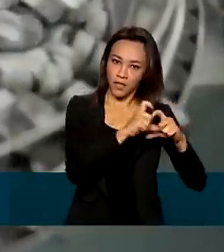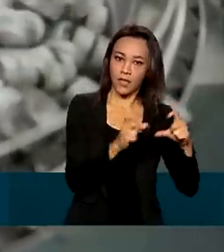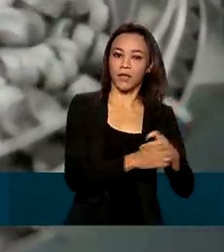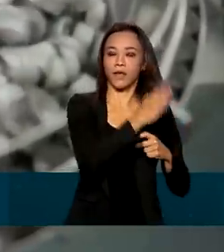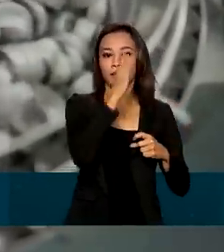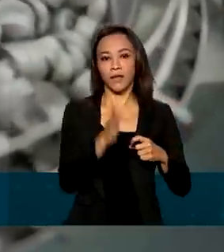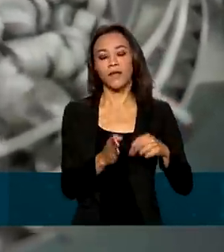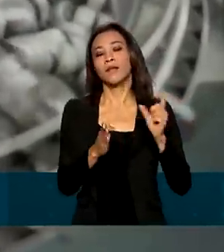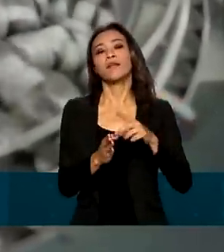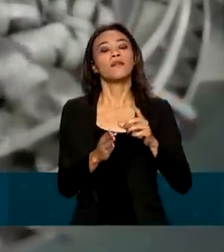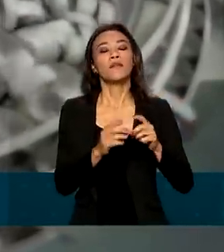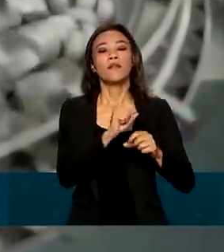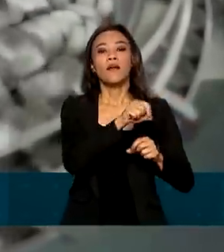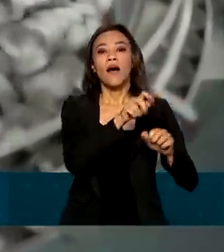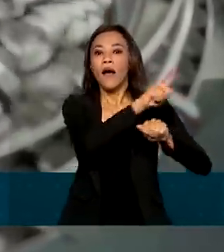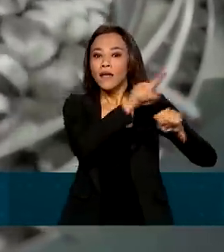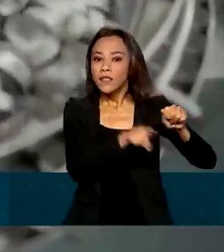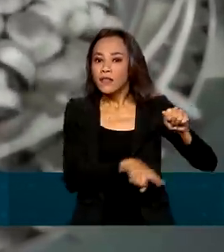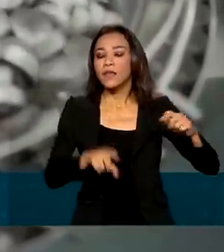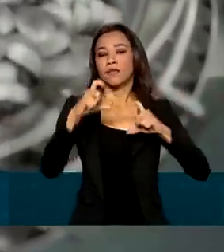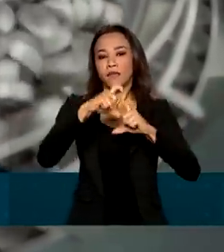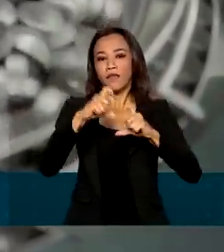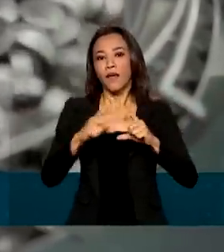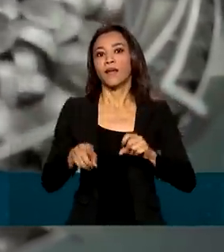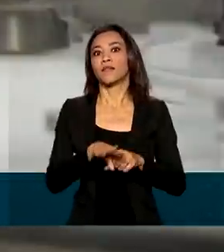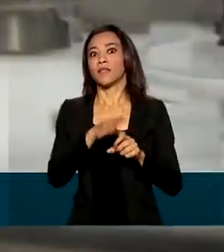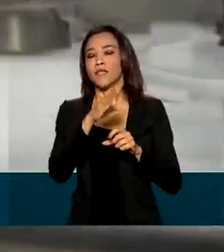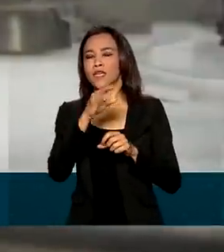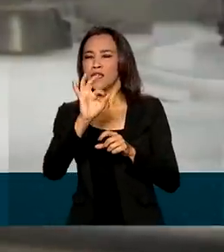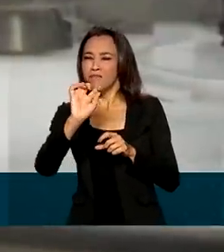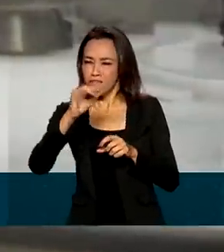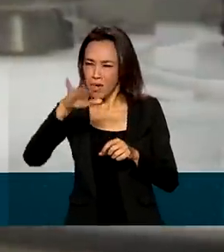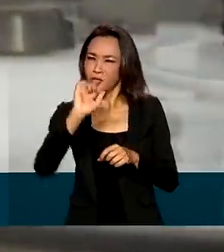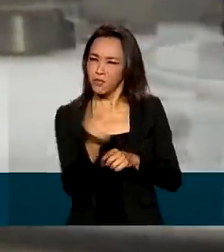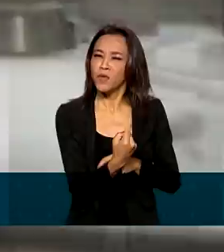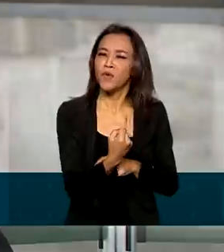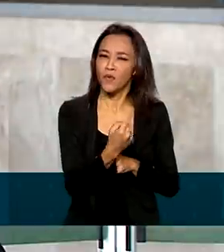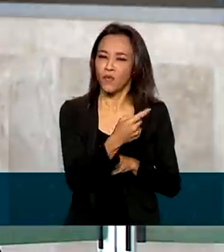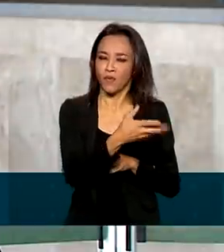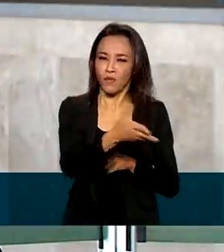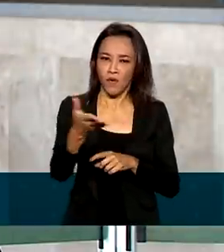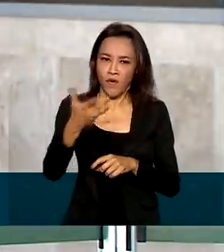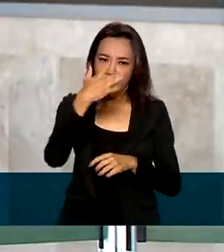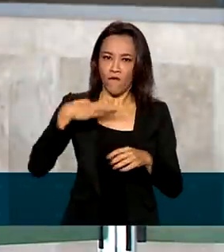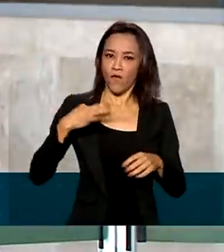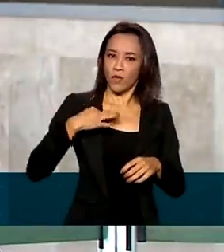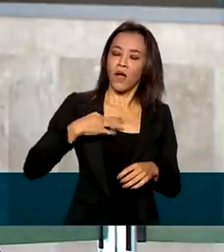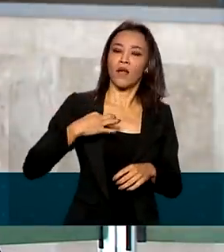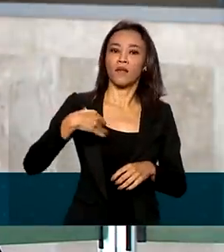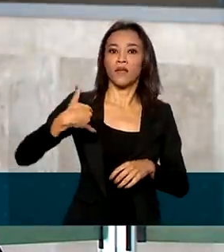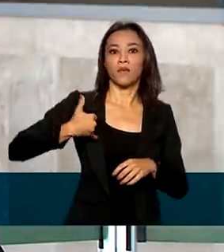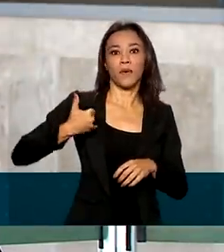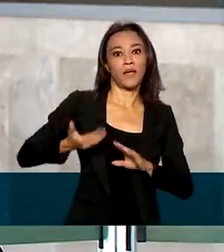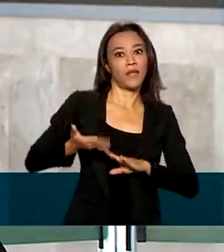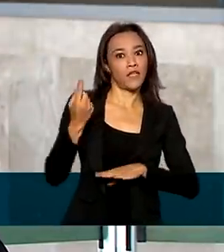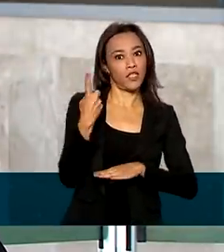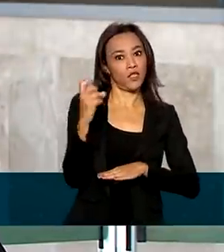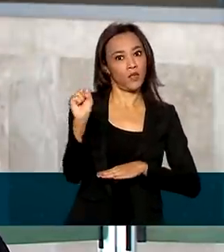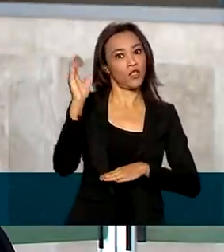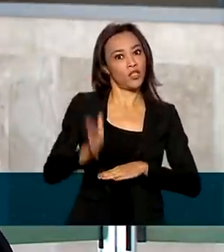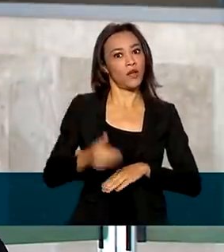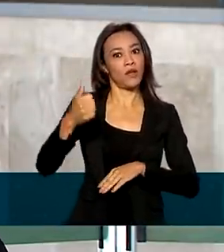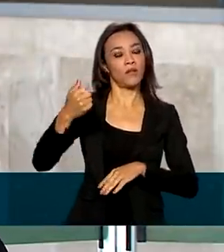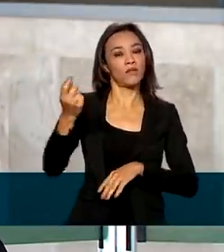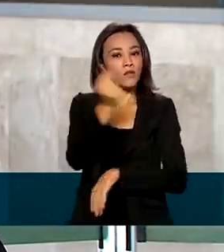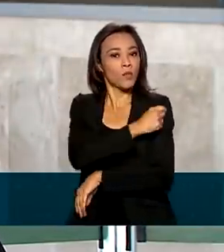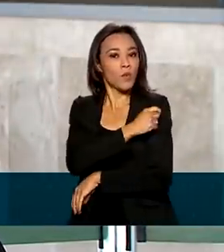Pfizer e Janssen em 1 milhão e 200 mil voluntários que tenham mais de 18 anos e tenham tomado a segunda vacina, a segunda dose da